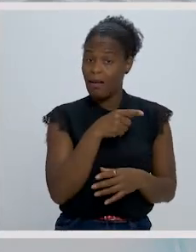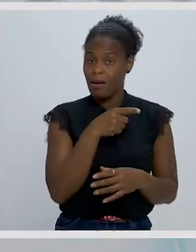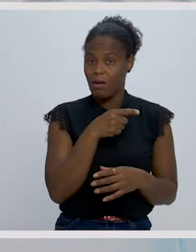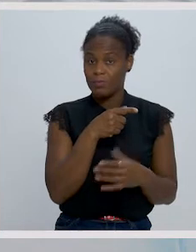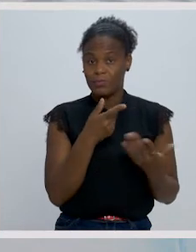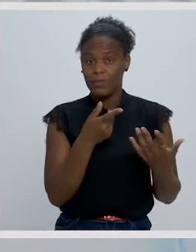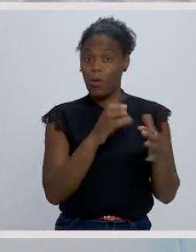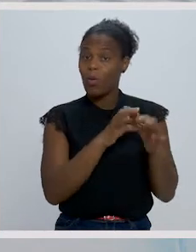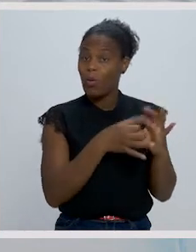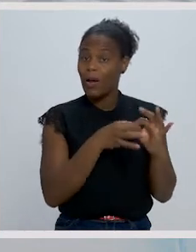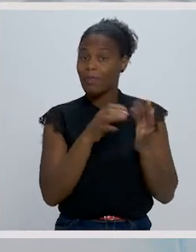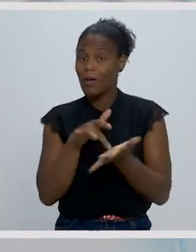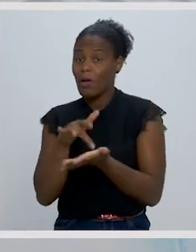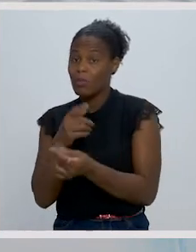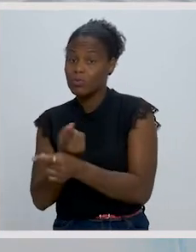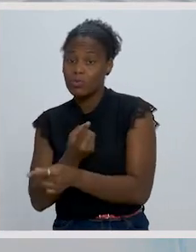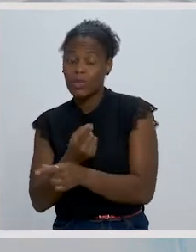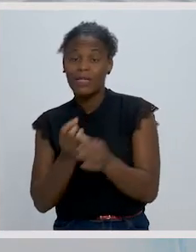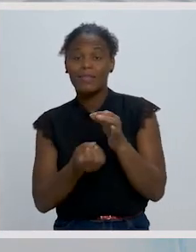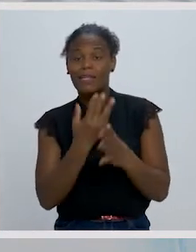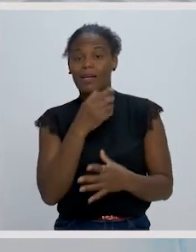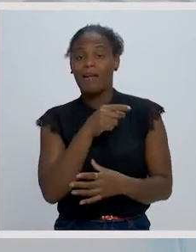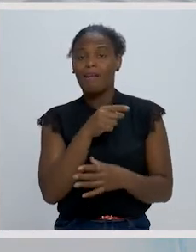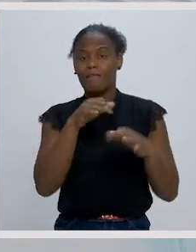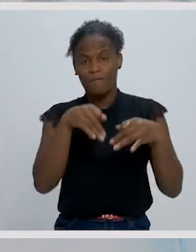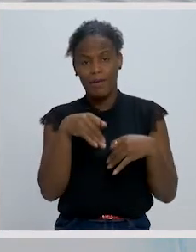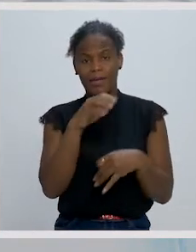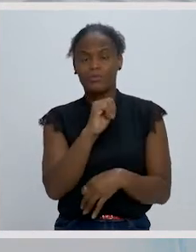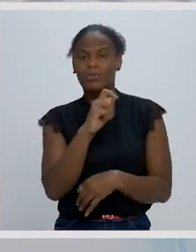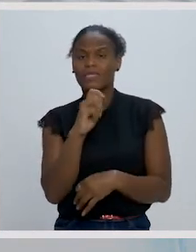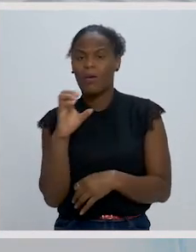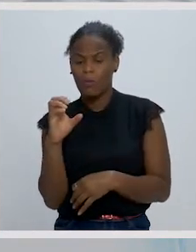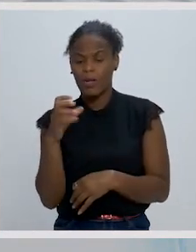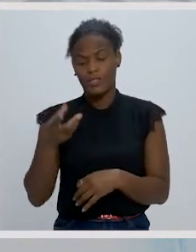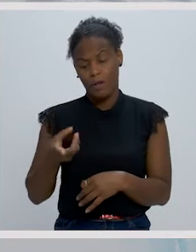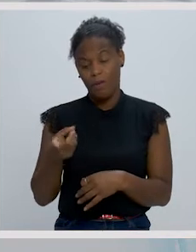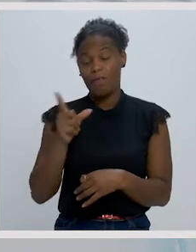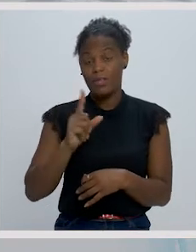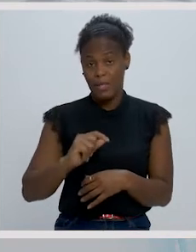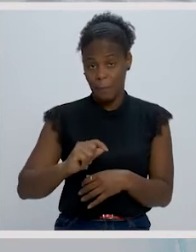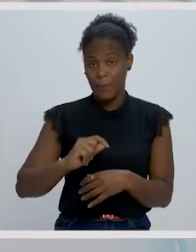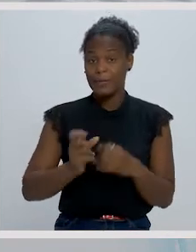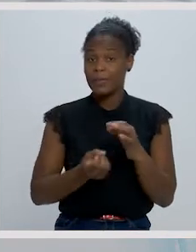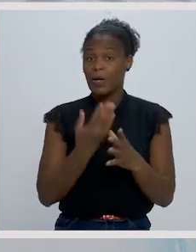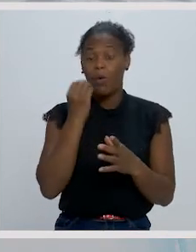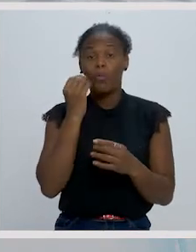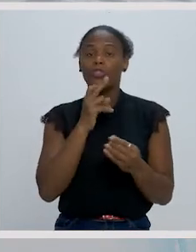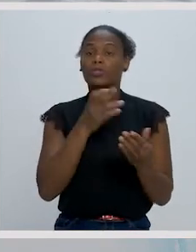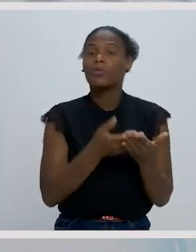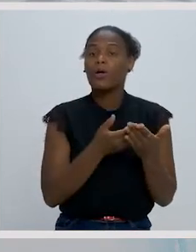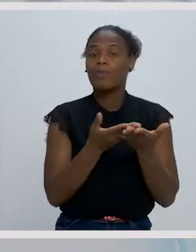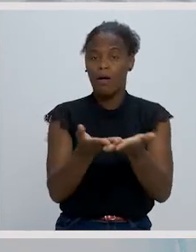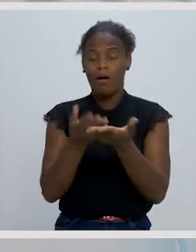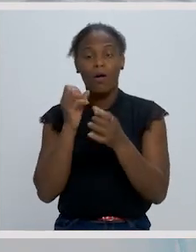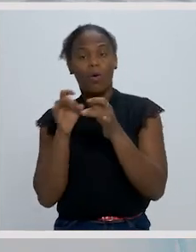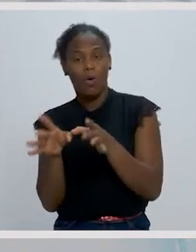corrente literária que surge em finais do século XIX, também surge como uma reação contra